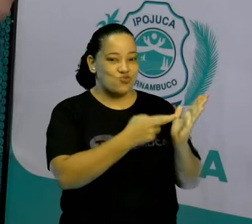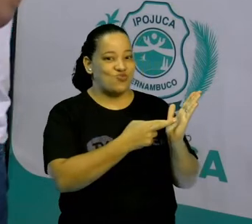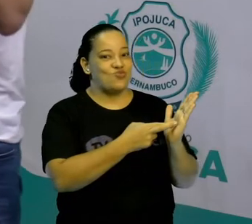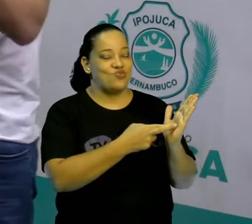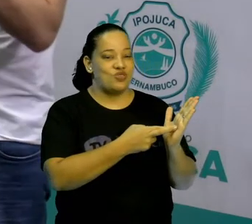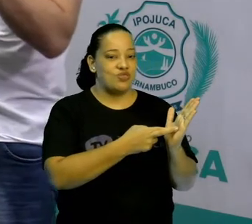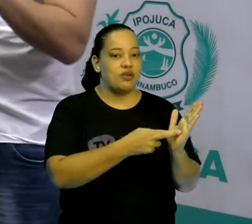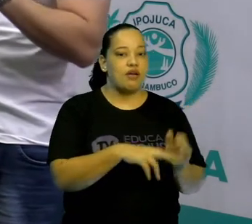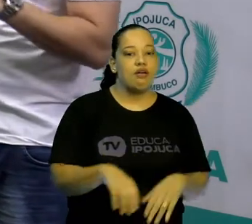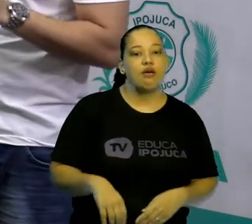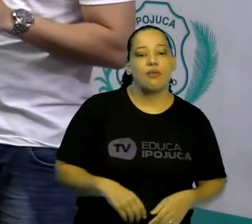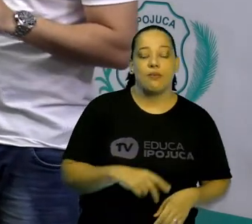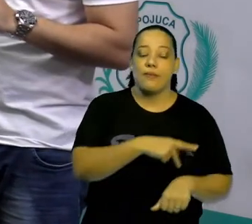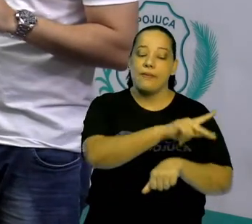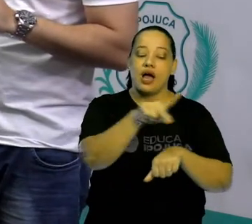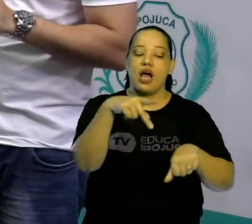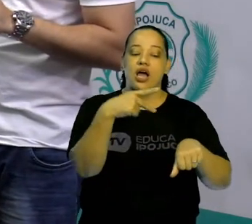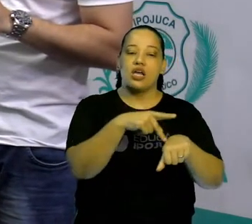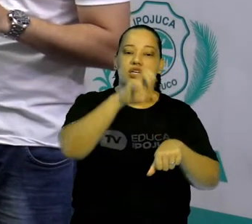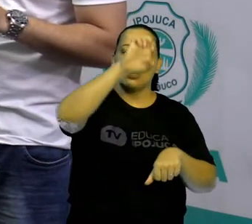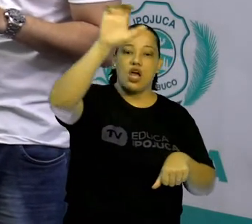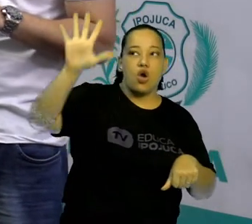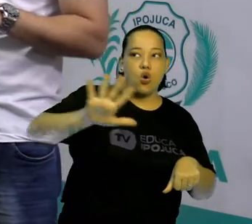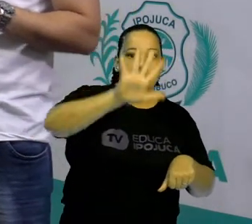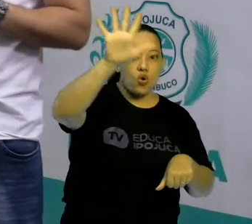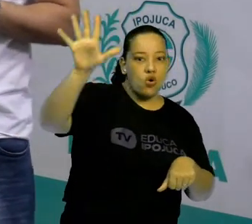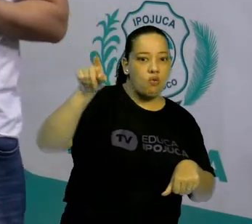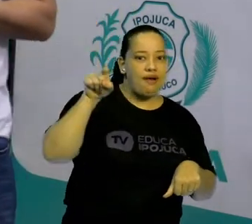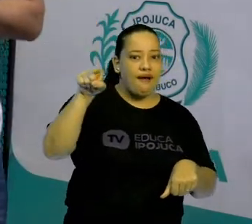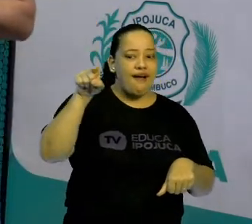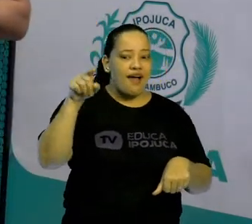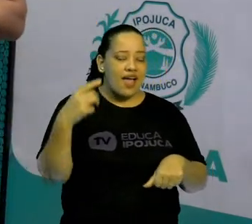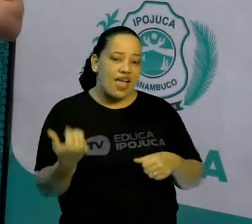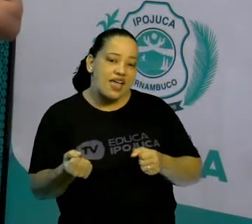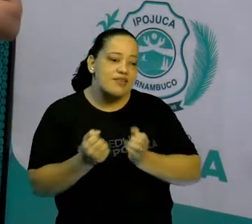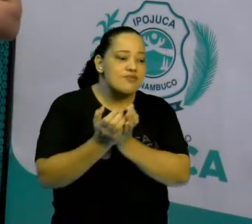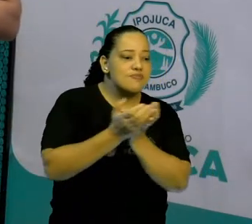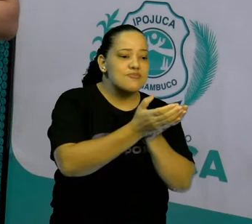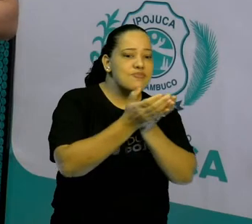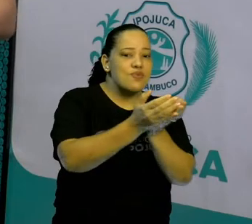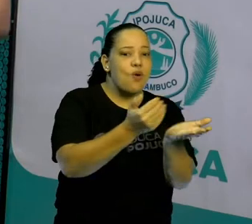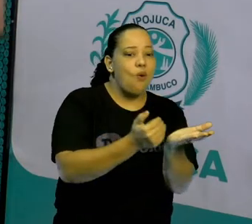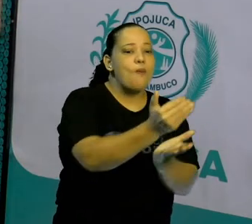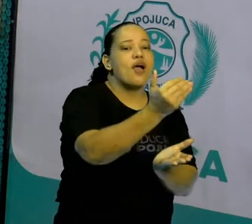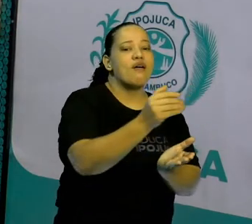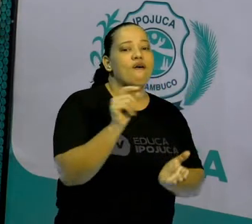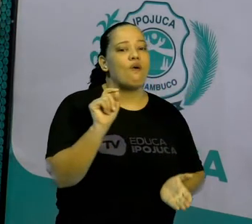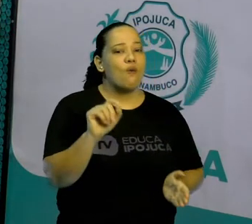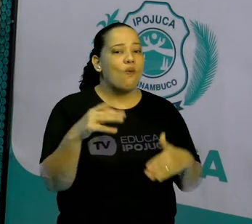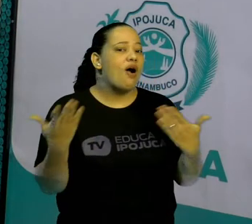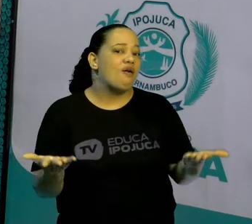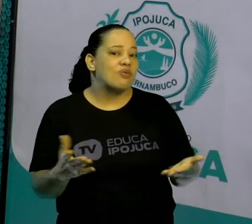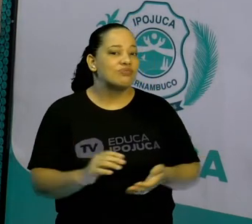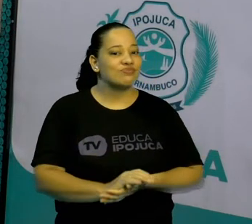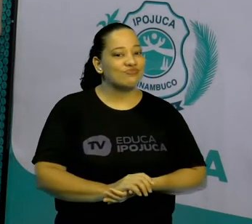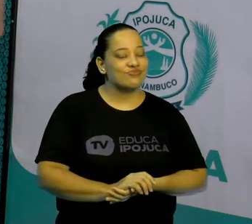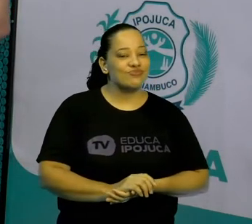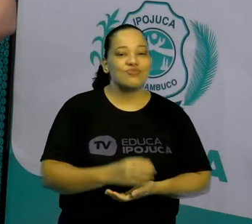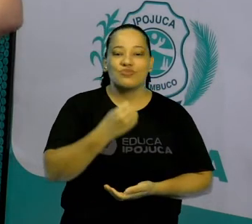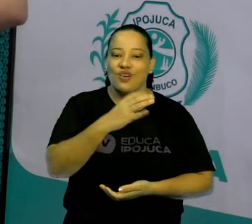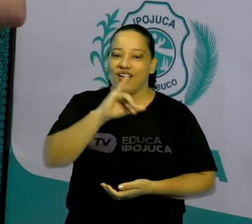o primeiro país europeu a promover a expansão marítima? Espero que vocês tenham aproveitado a aula.